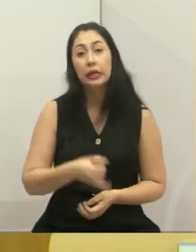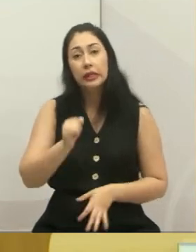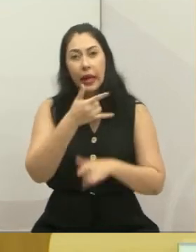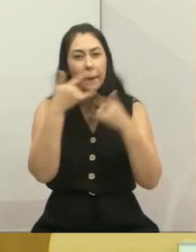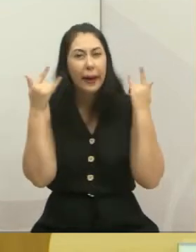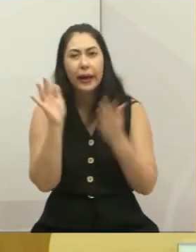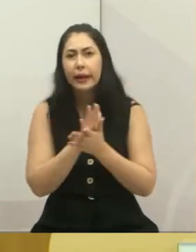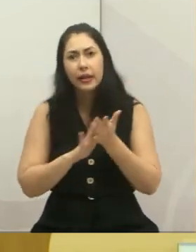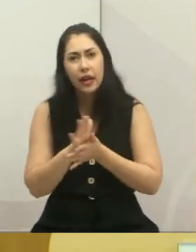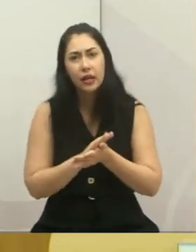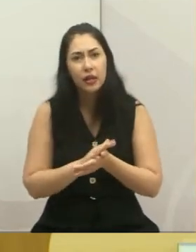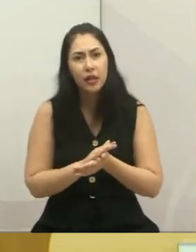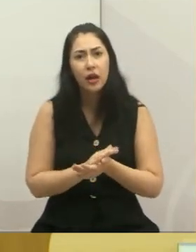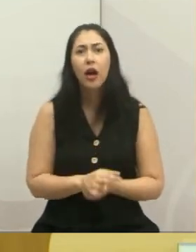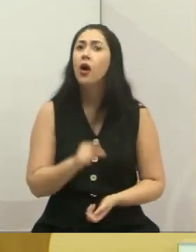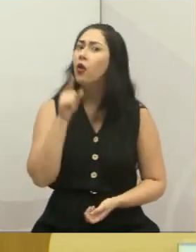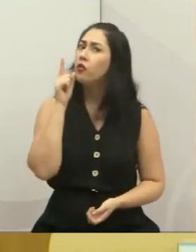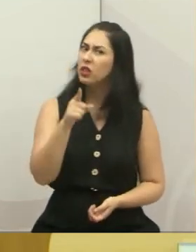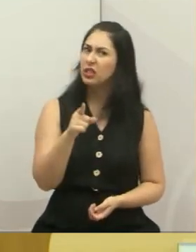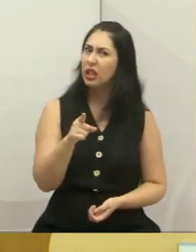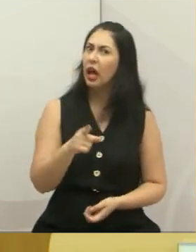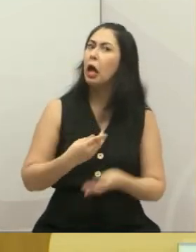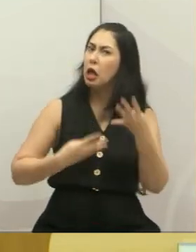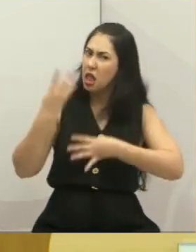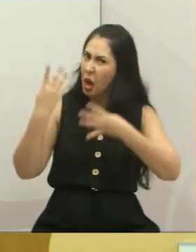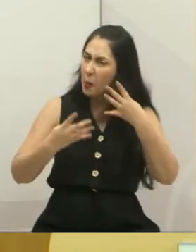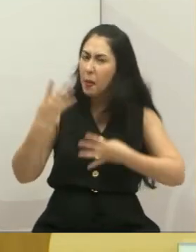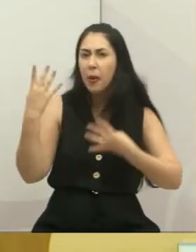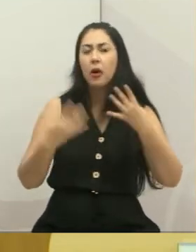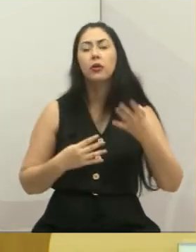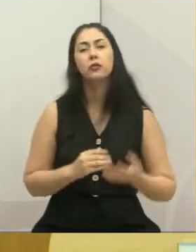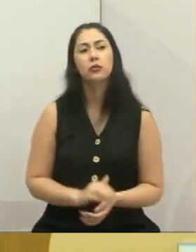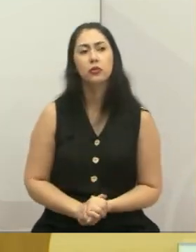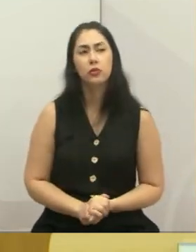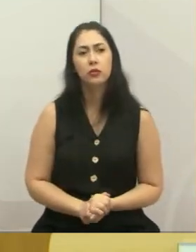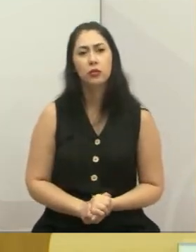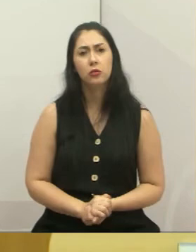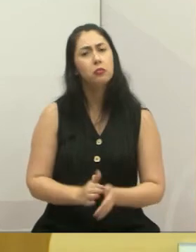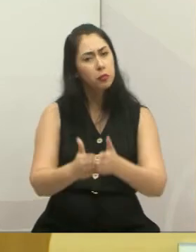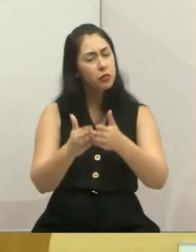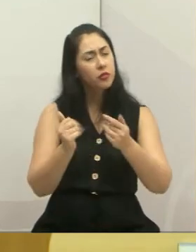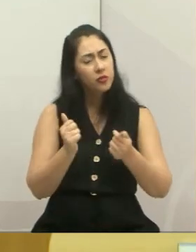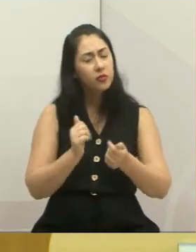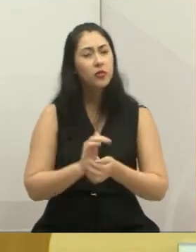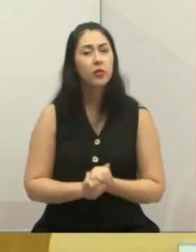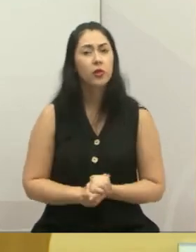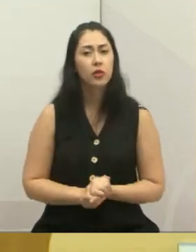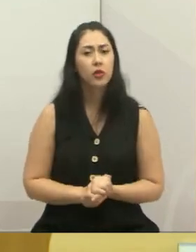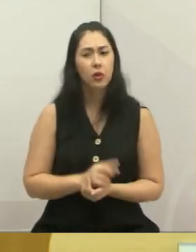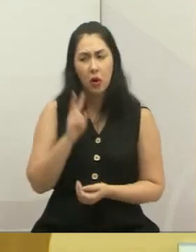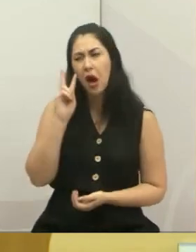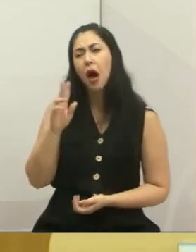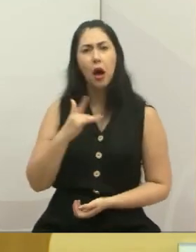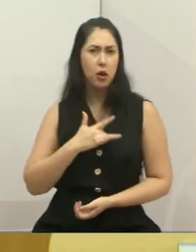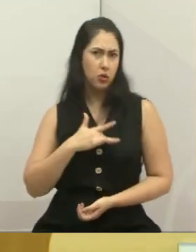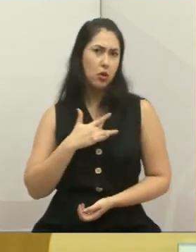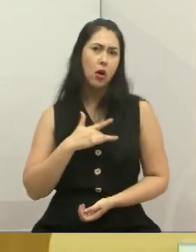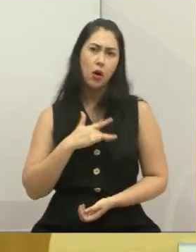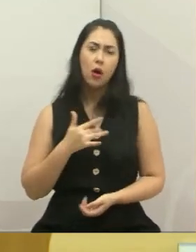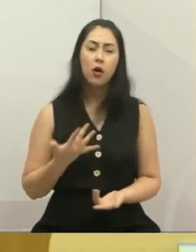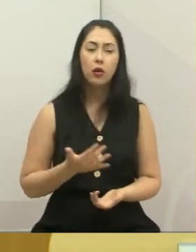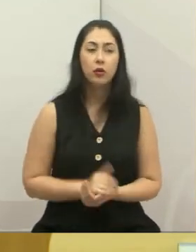máscara, se você está passando para os outros esse coronavírus. Não faça isso. Tem dó do povo do seu lado.